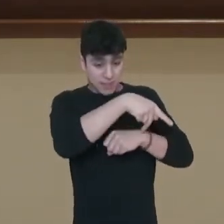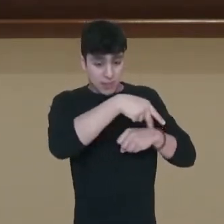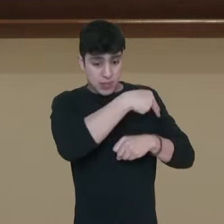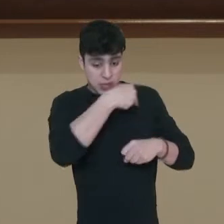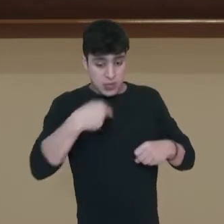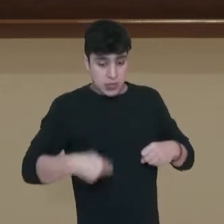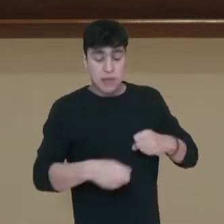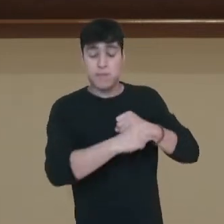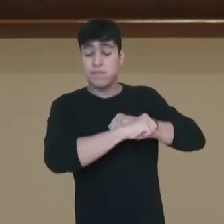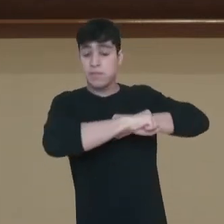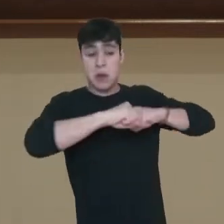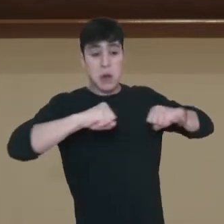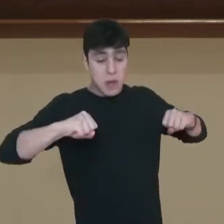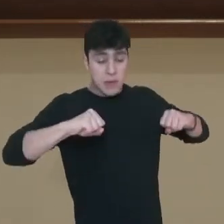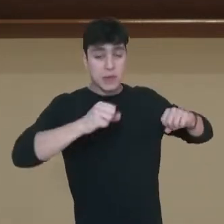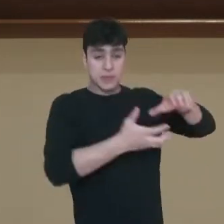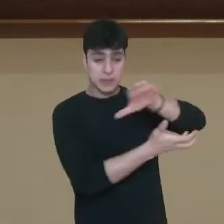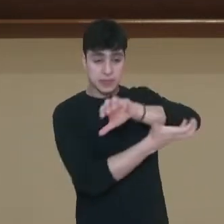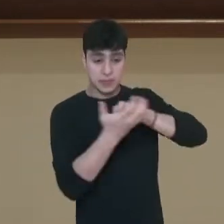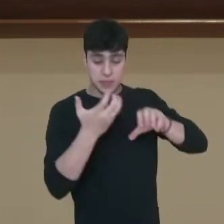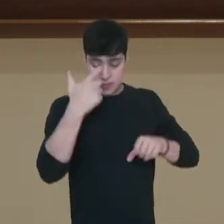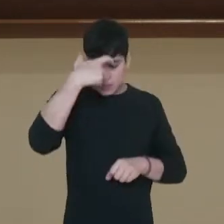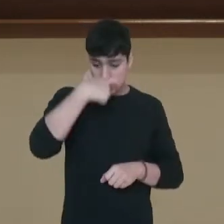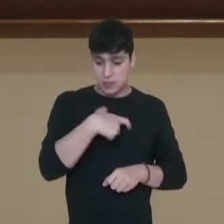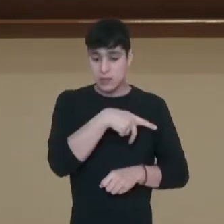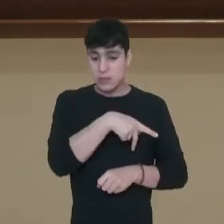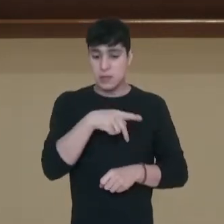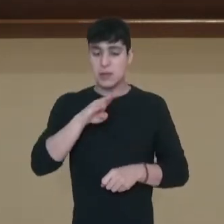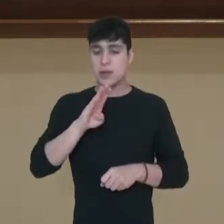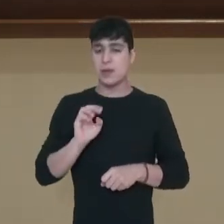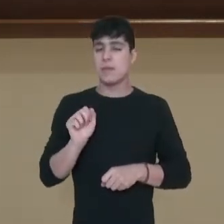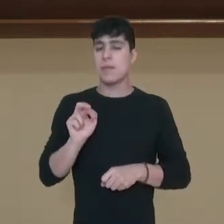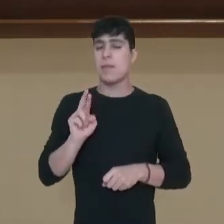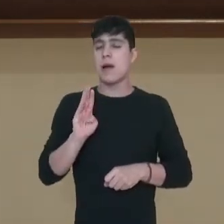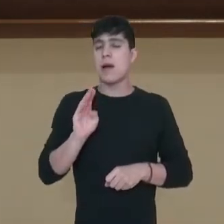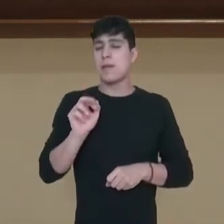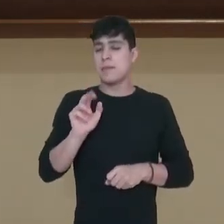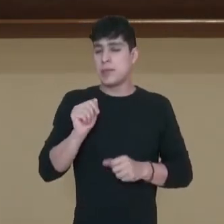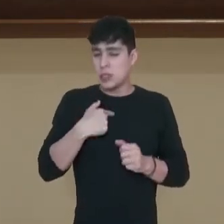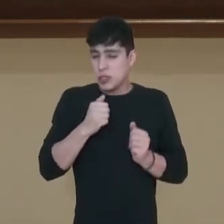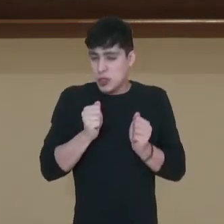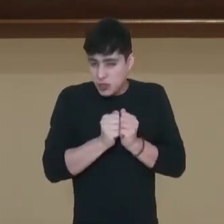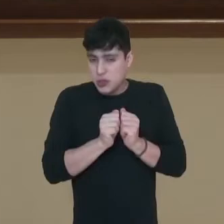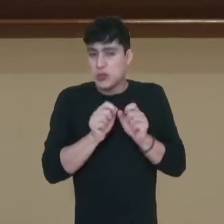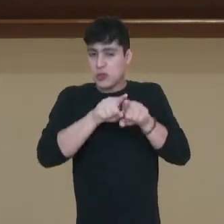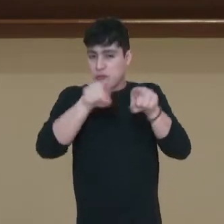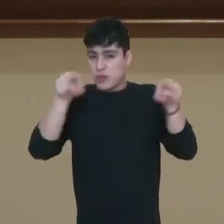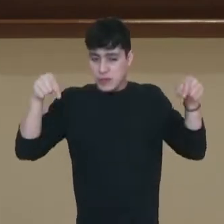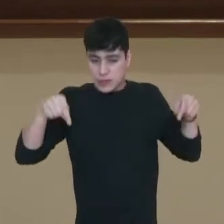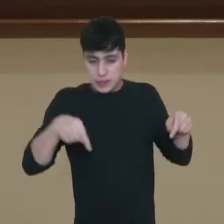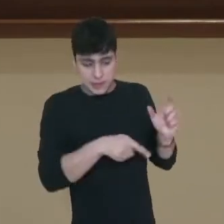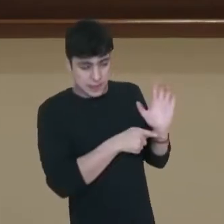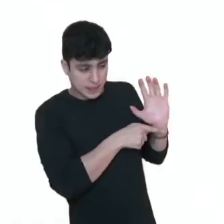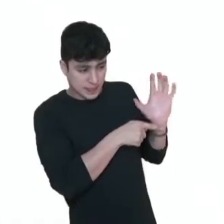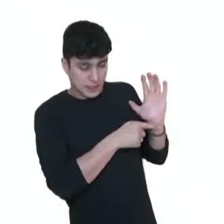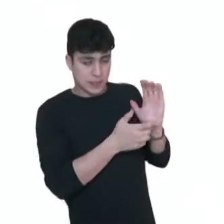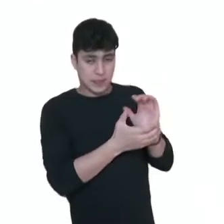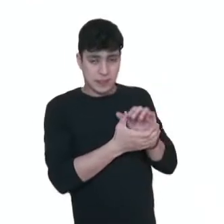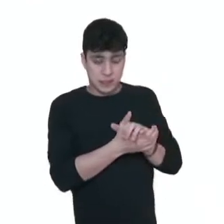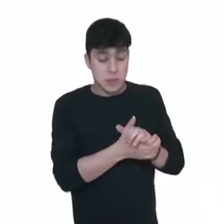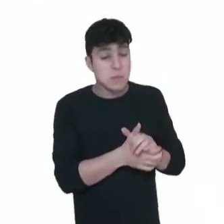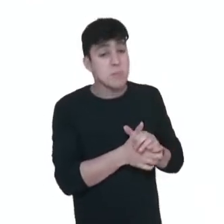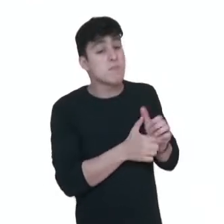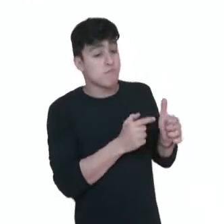Revolução. Sou a professora Bárbara Furkin e vou acompanhar aqui vocês nesse vídeo. Bom, primeiro a gente tem que ver que